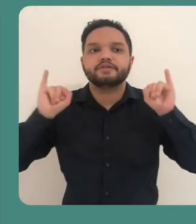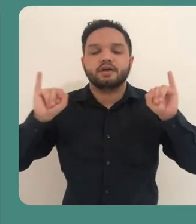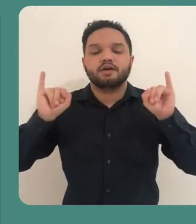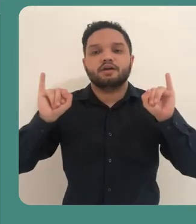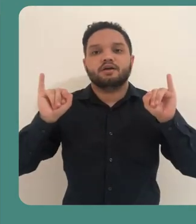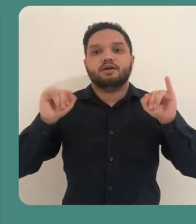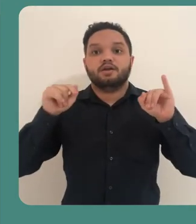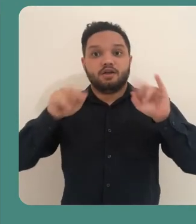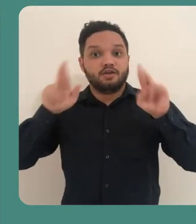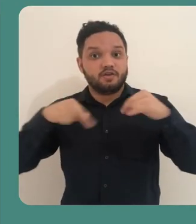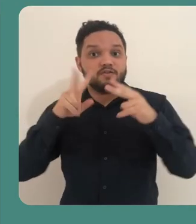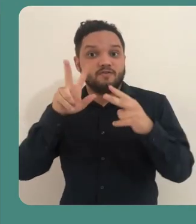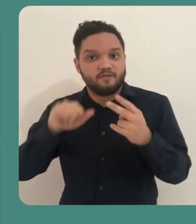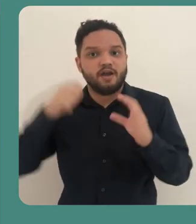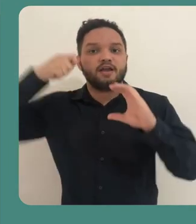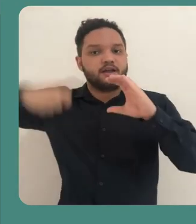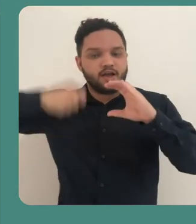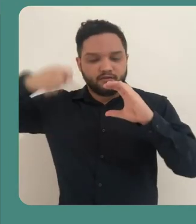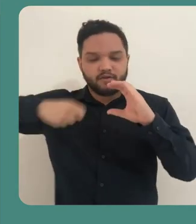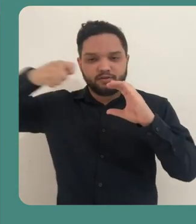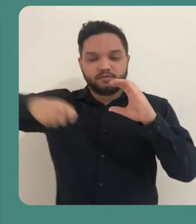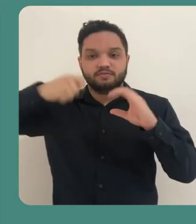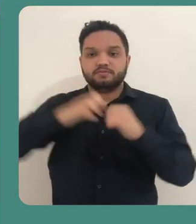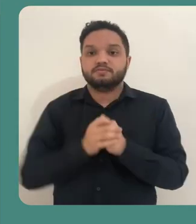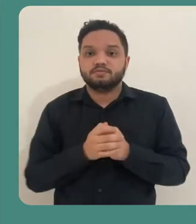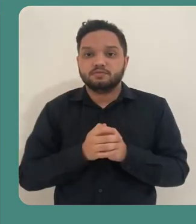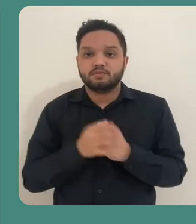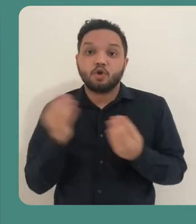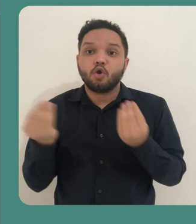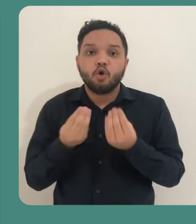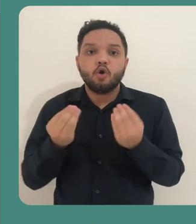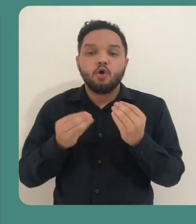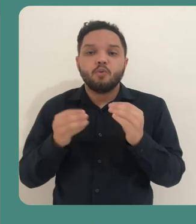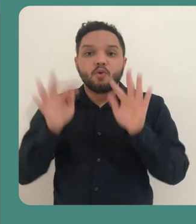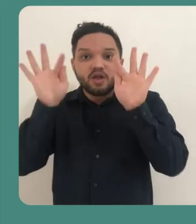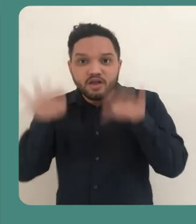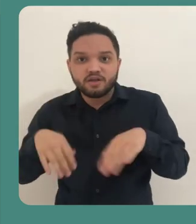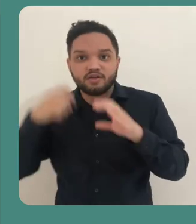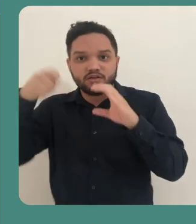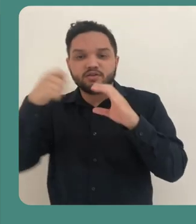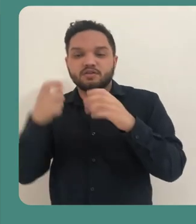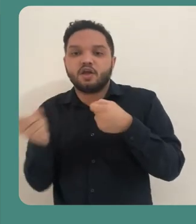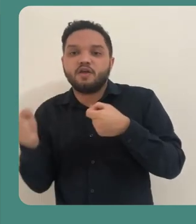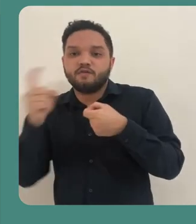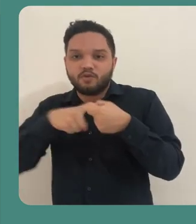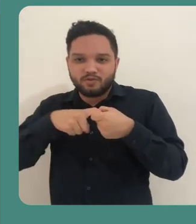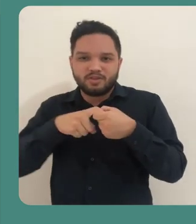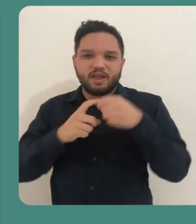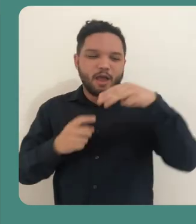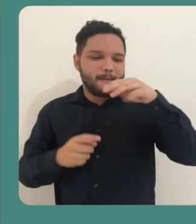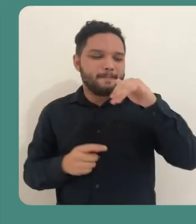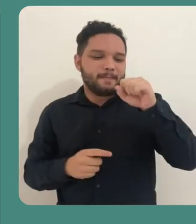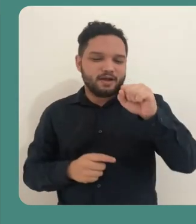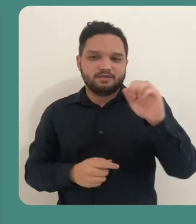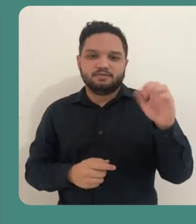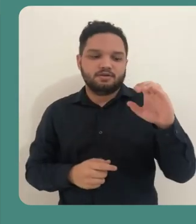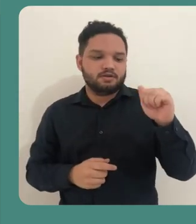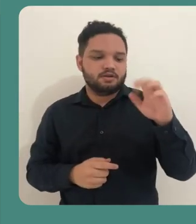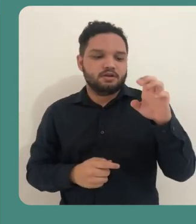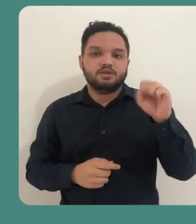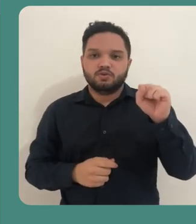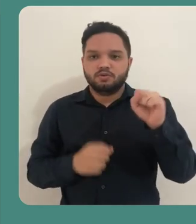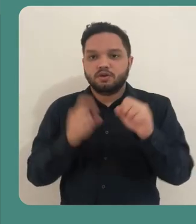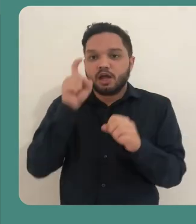a notificação que aquela sessão está sendo gravada. E para encerrar a gravação, é só voltar em mais ações